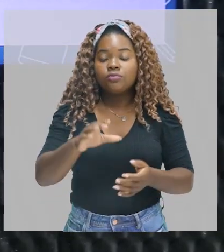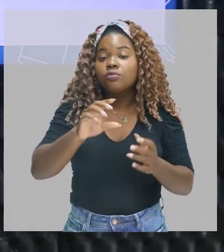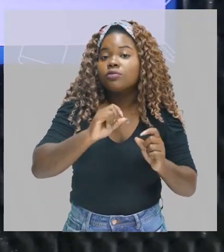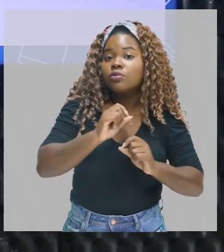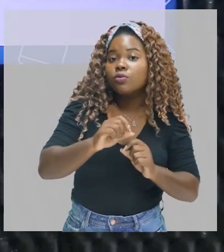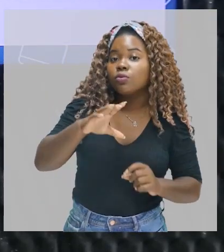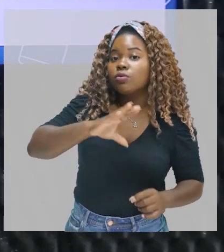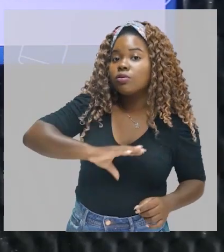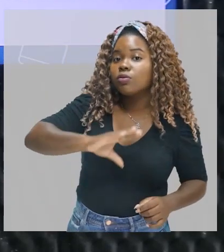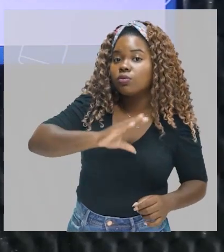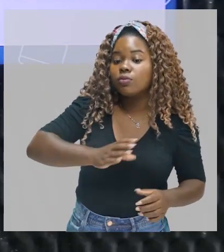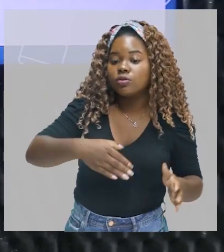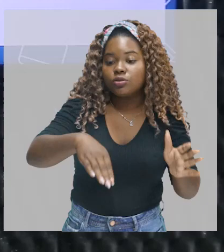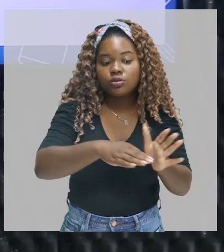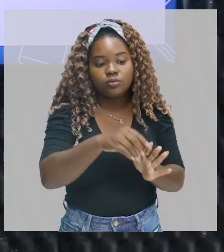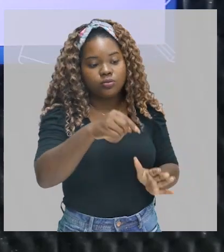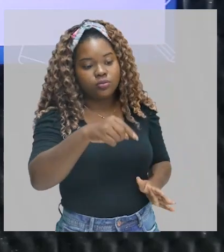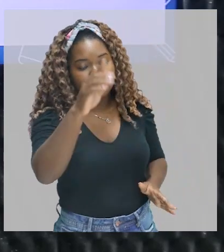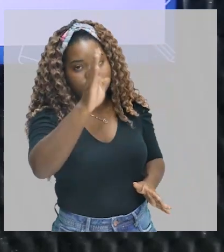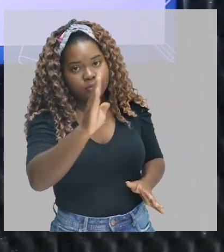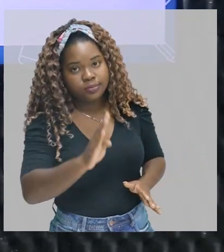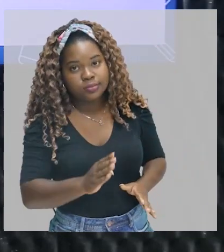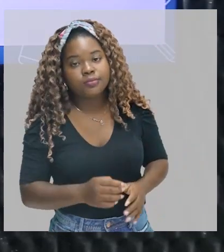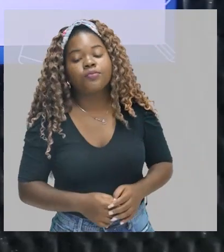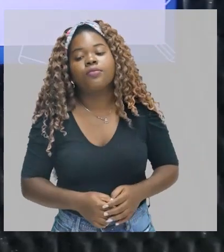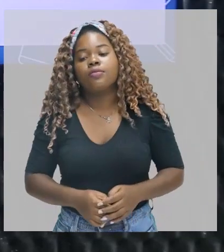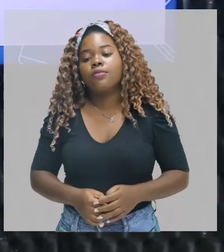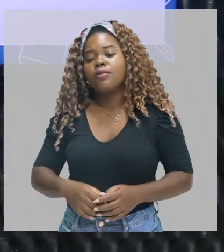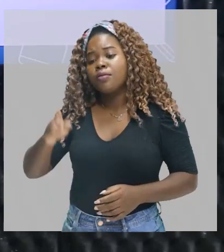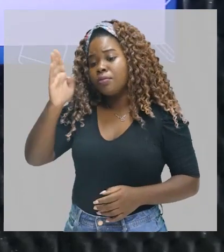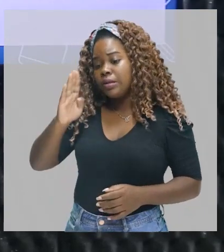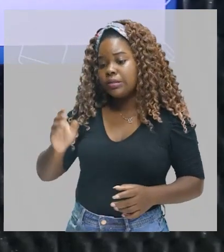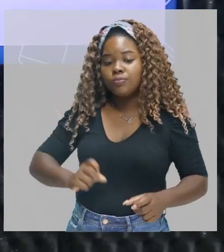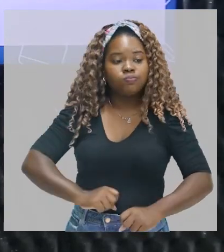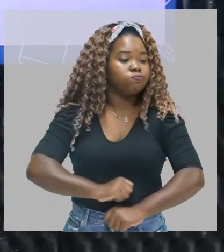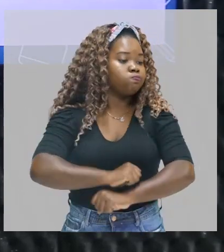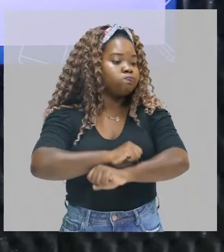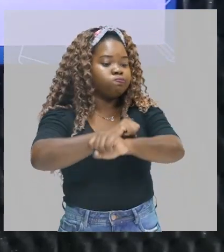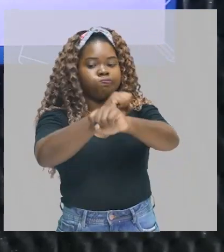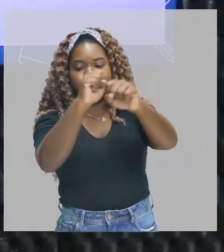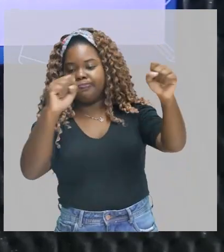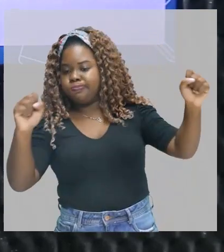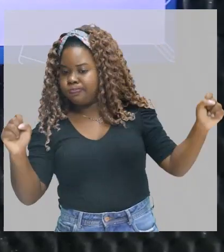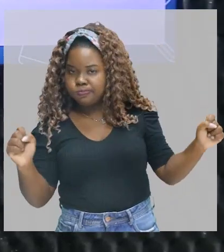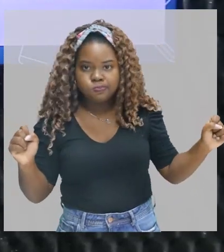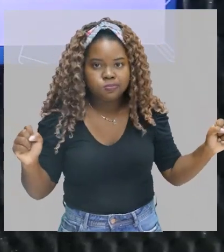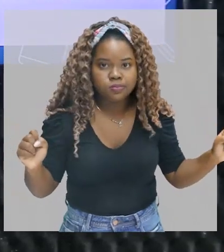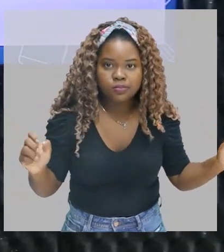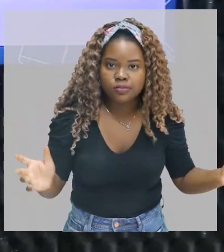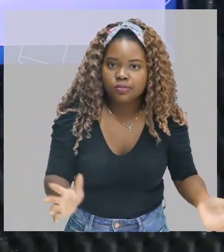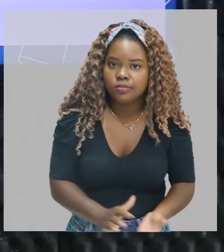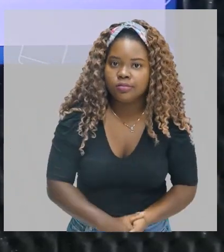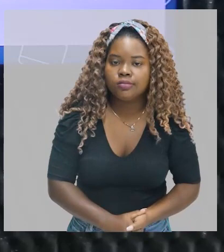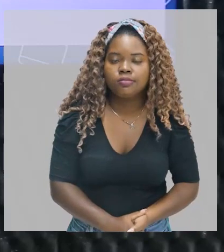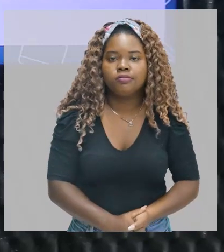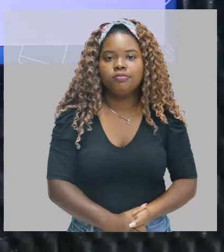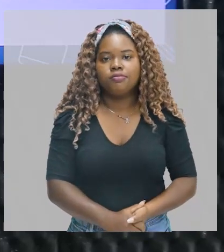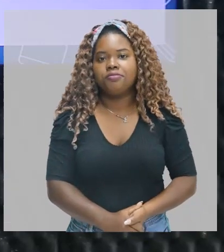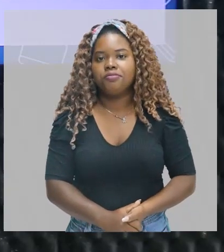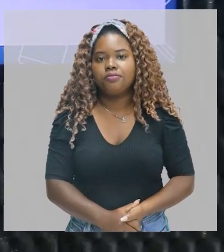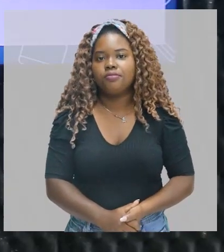quem? Os portugueses. O Brasil já é, o Brasil é gigante, Gigante pela própria natureza, enorme.